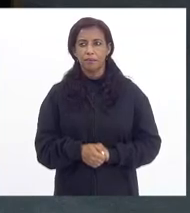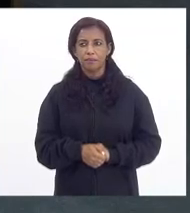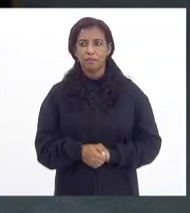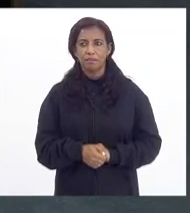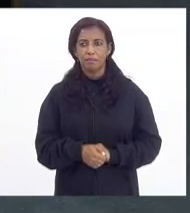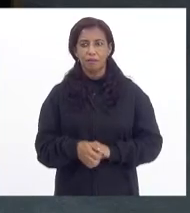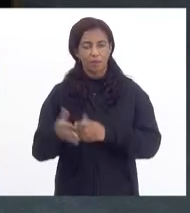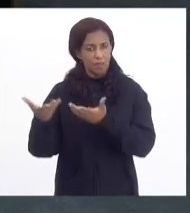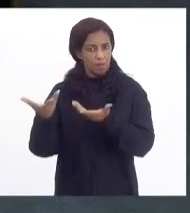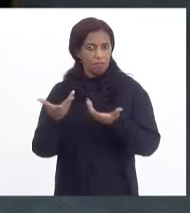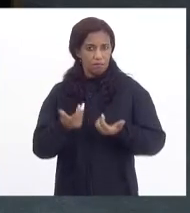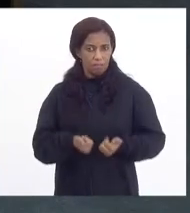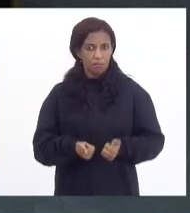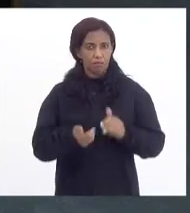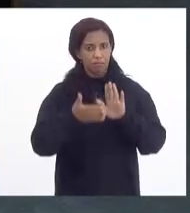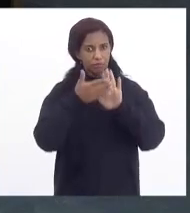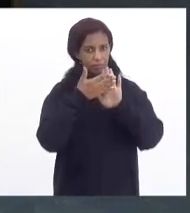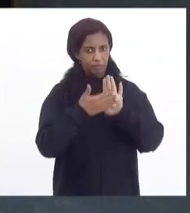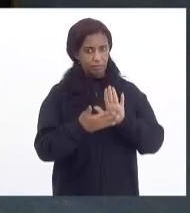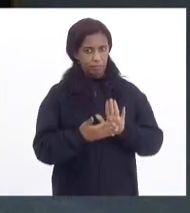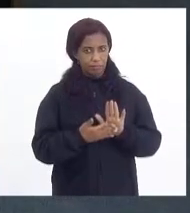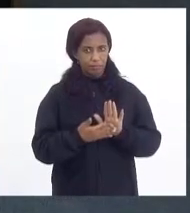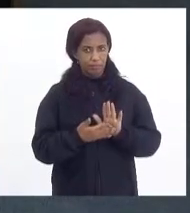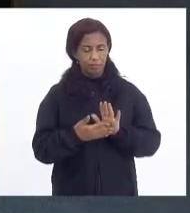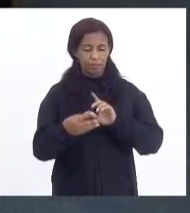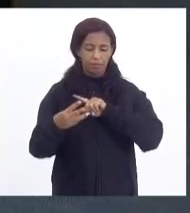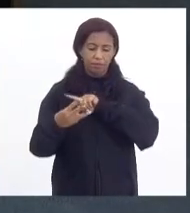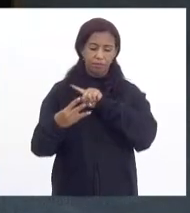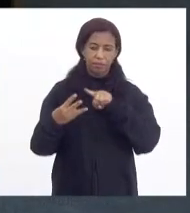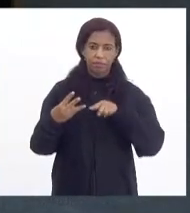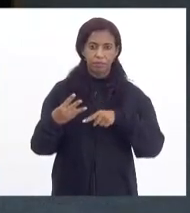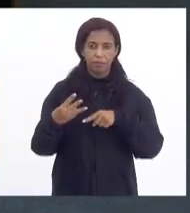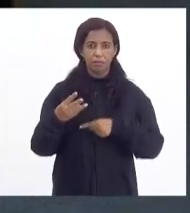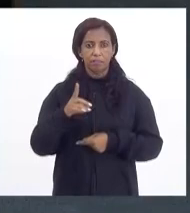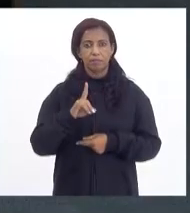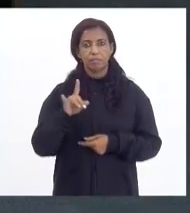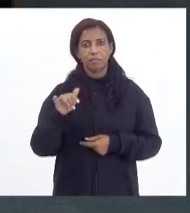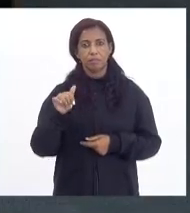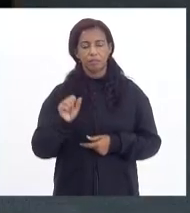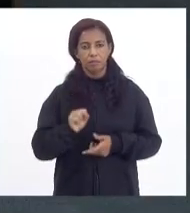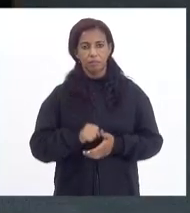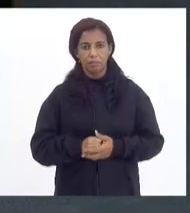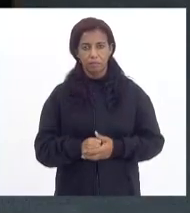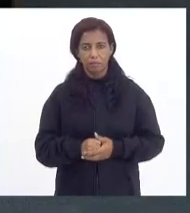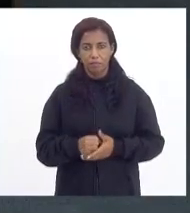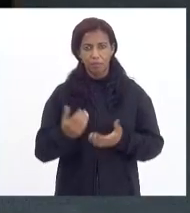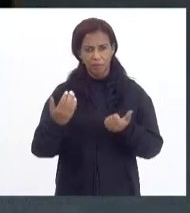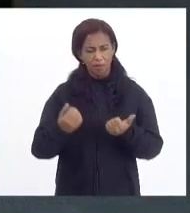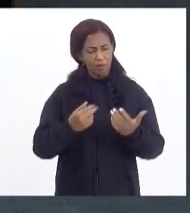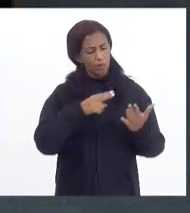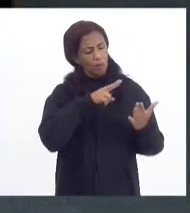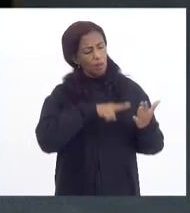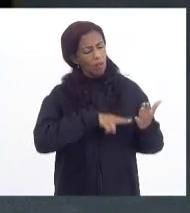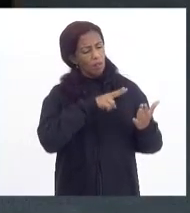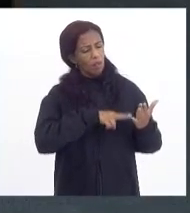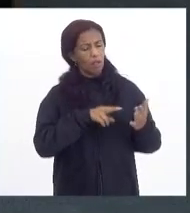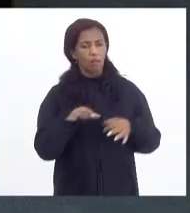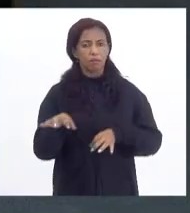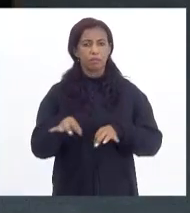Recebemos a pauta dos três dias. Aí vamos ler os projetos.